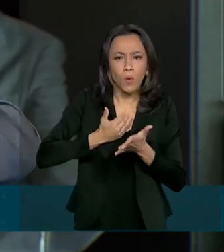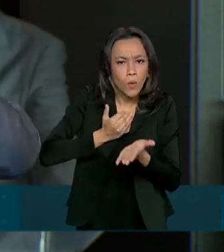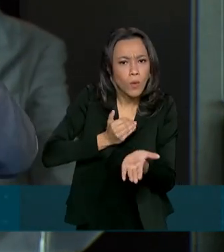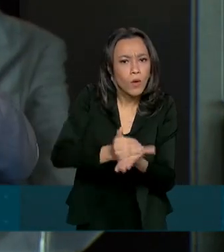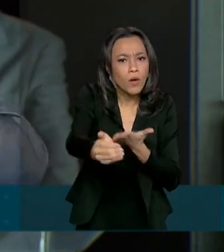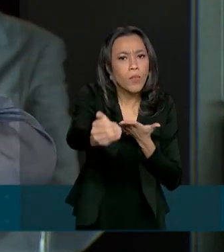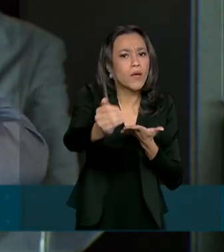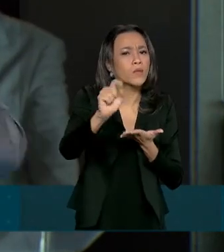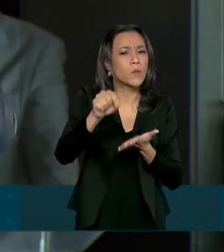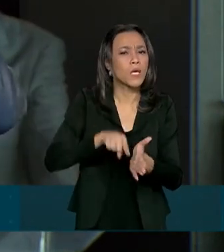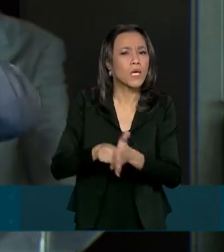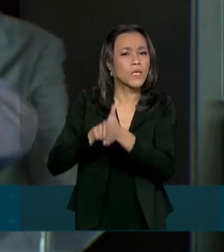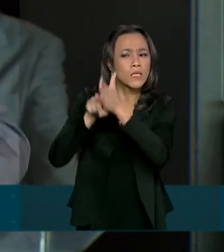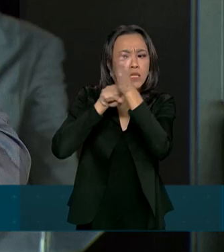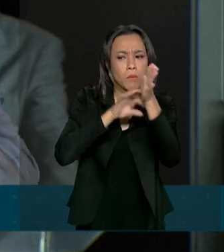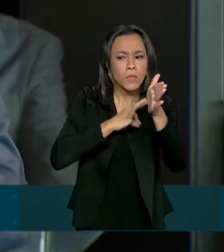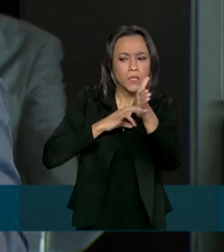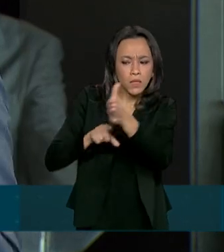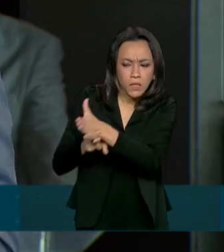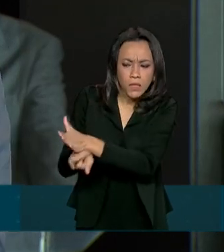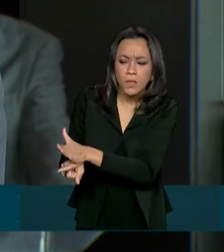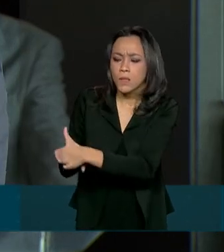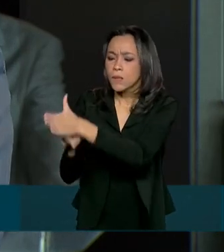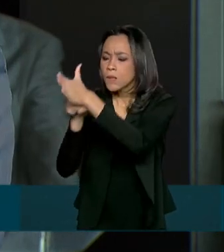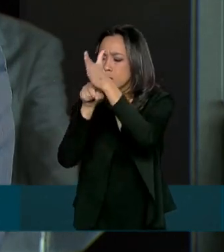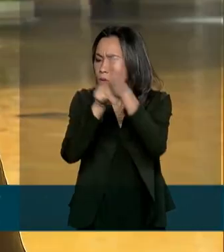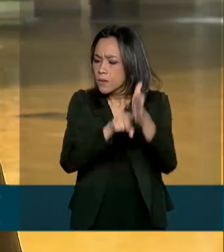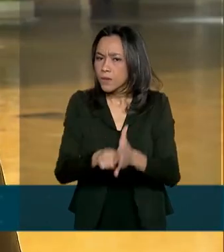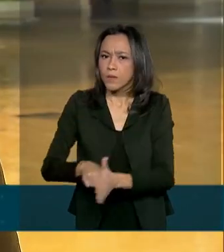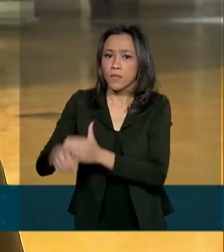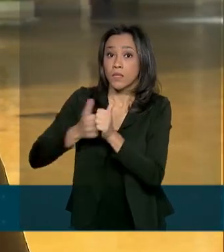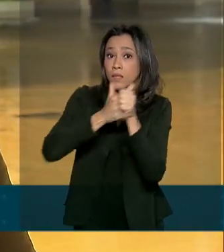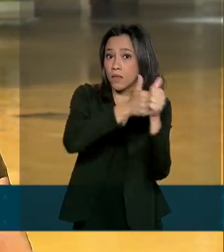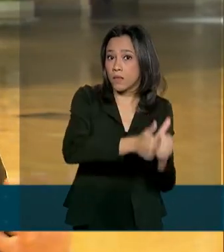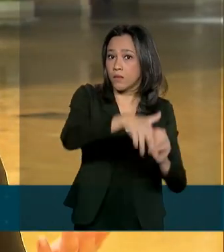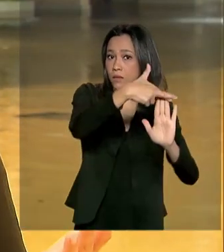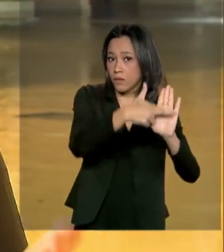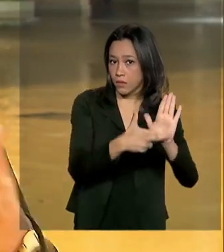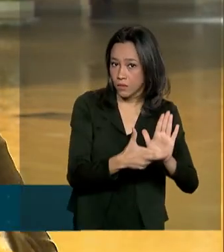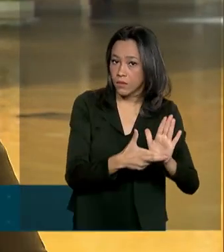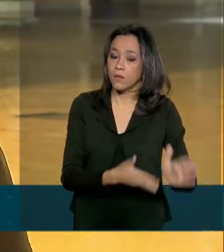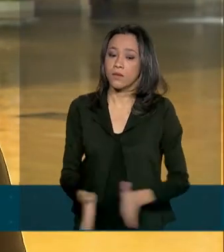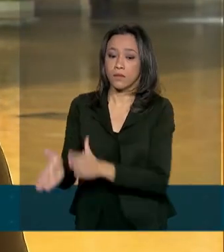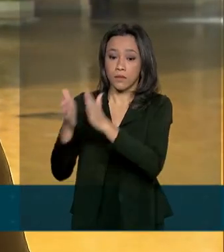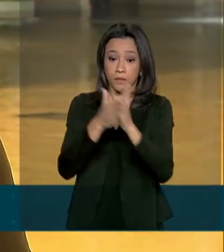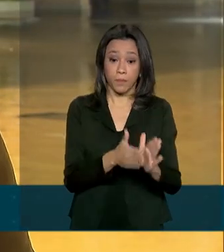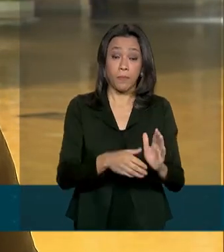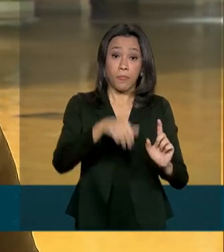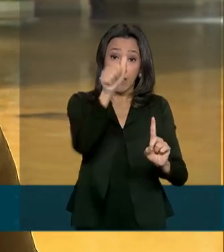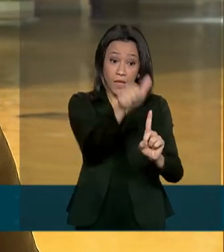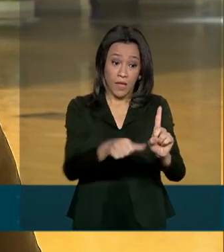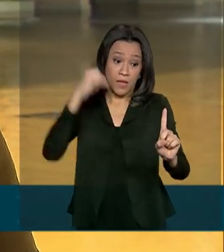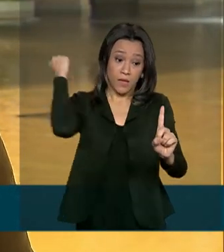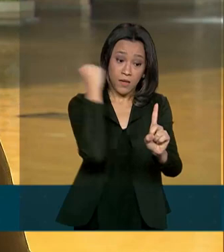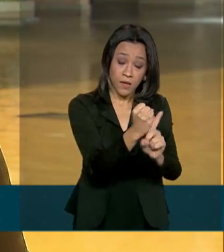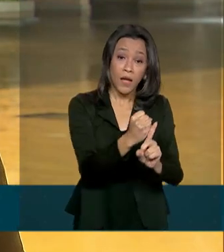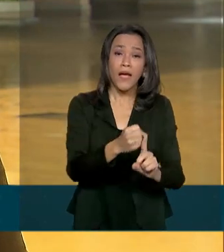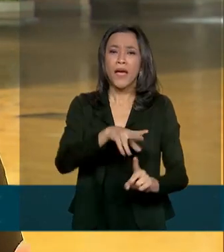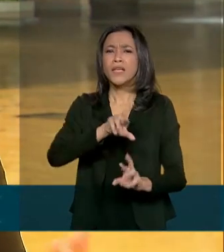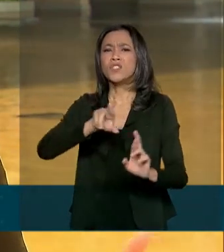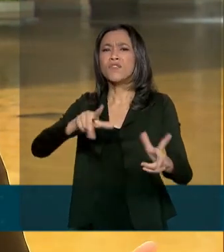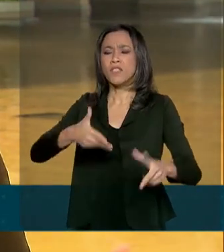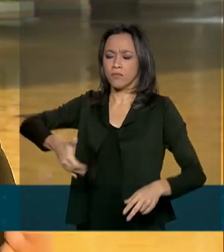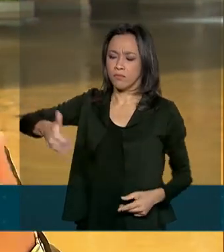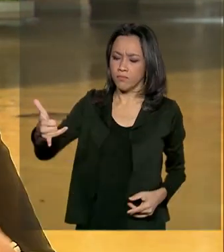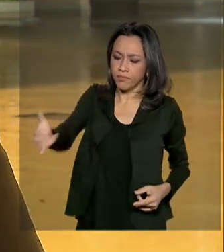o processo de investigação seguindo o protocolo. O crime de feminicídio é diferente de um homicídio comum. Ele ocorre